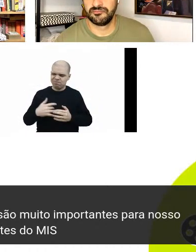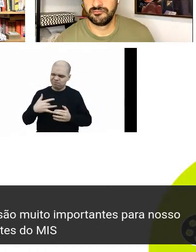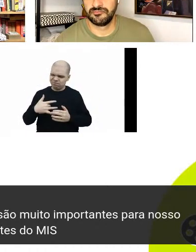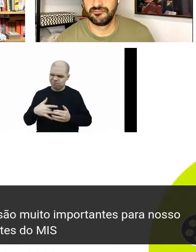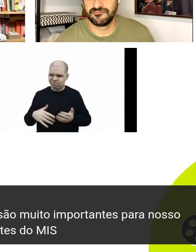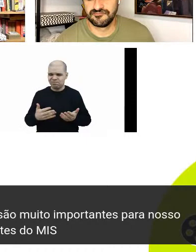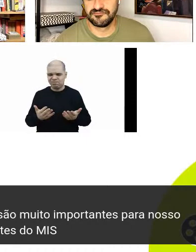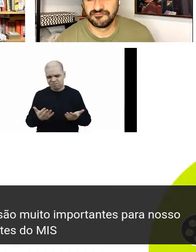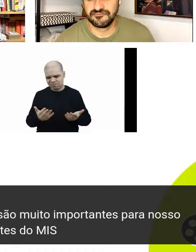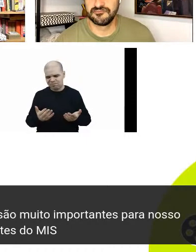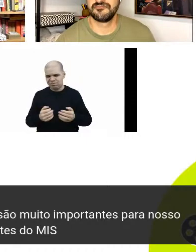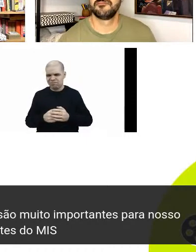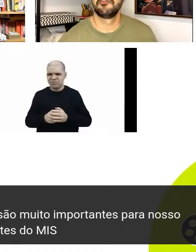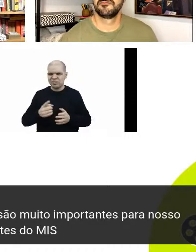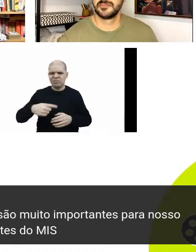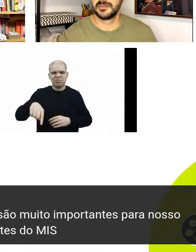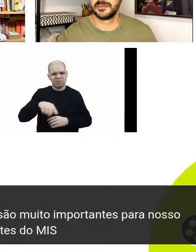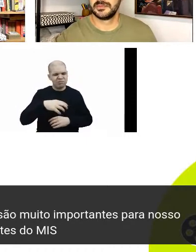como essa.